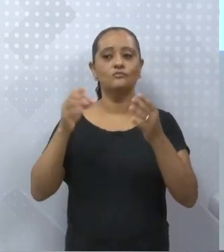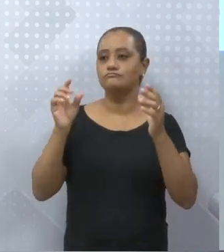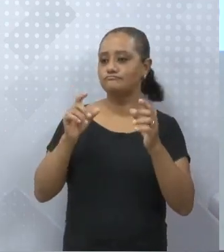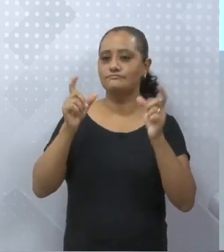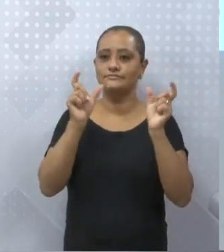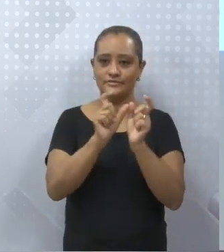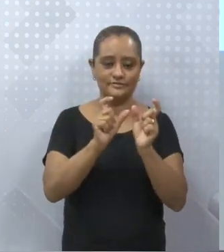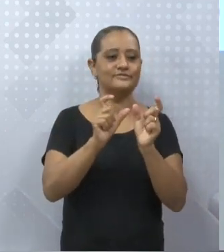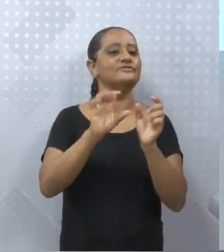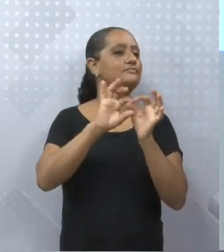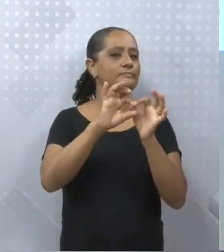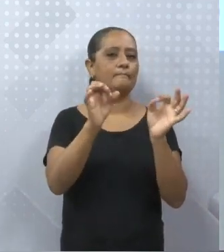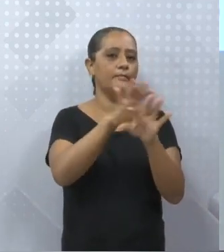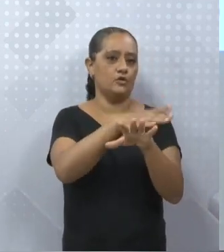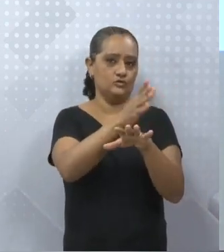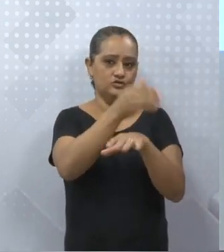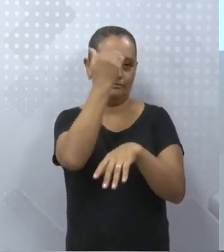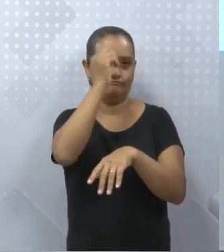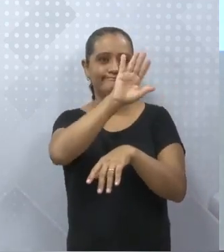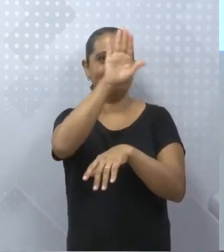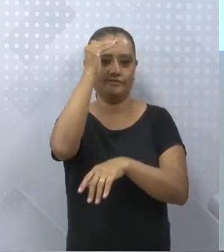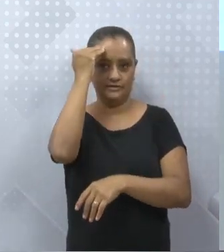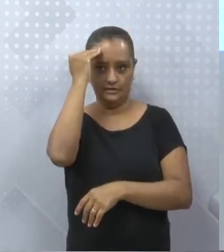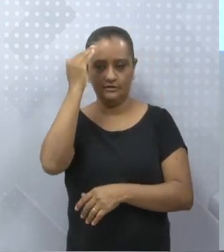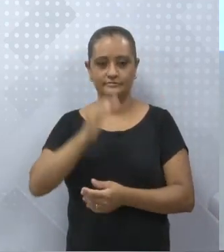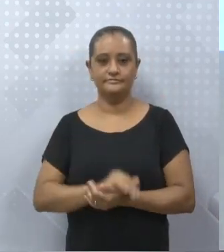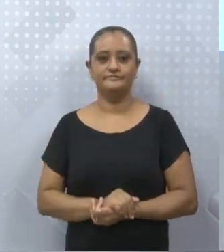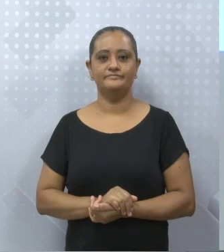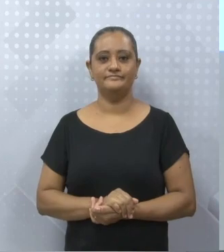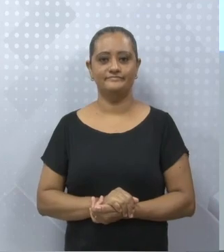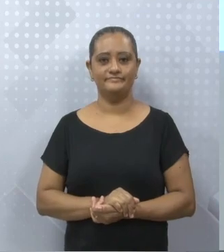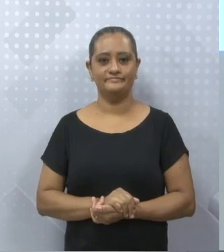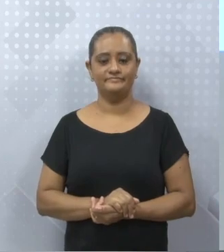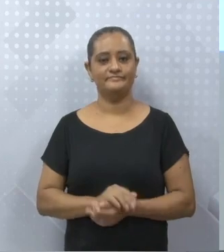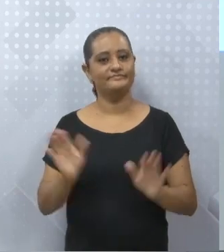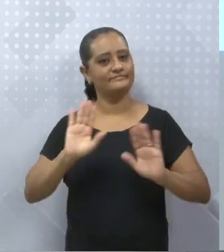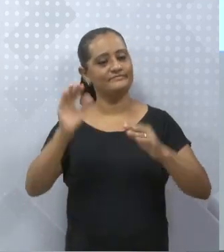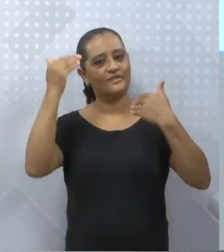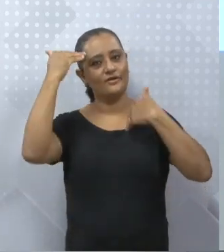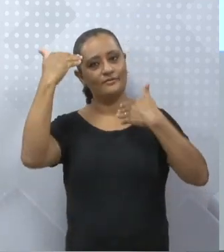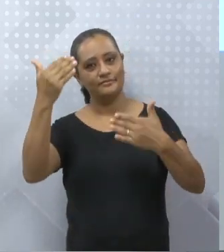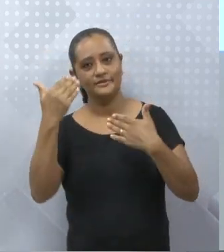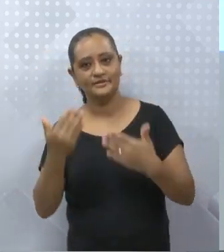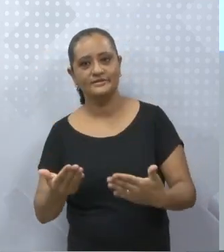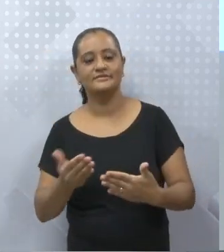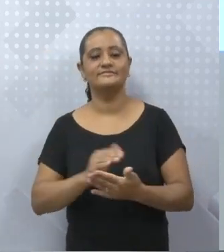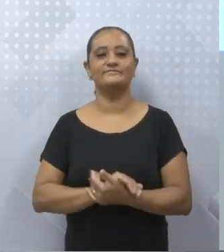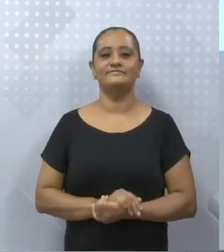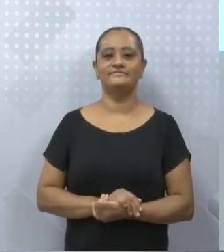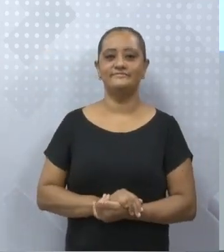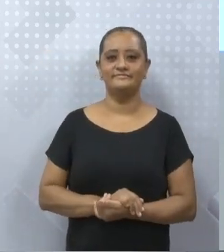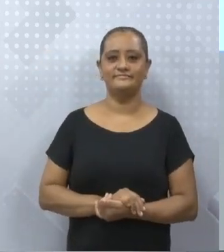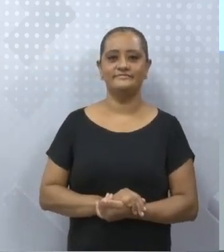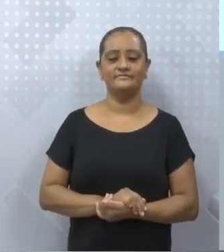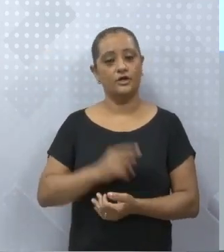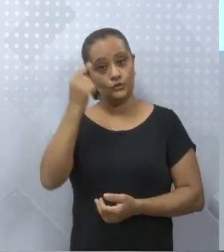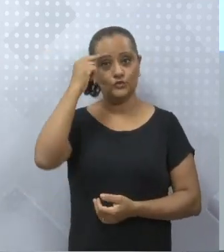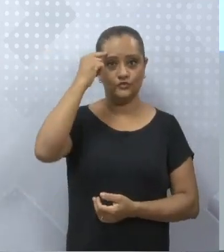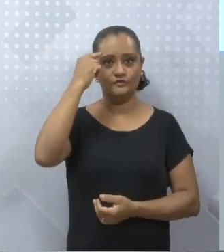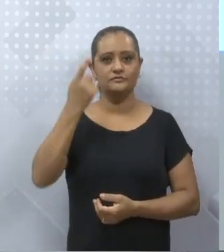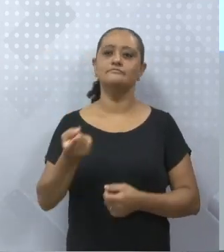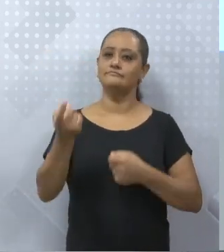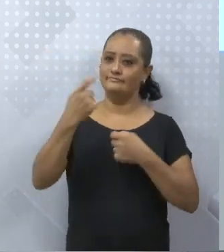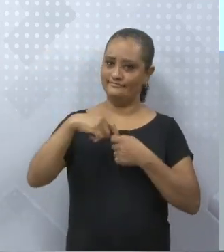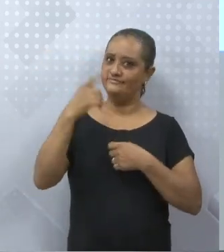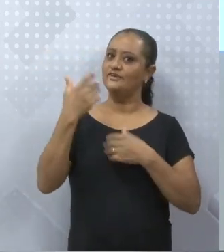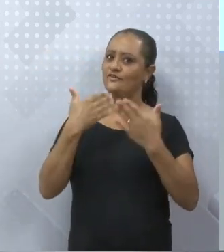acompanhado de uma preposição. Pronto. Obrigado, gente. É isso aí, hein? Qualquer dúvida, é só entrar